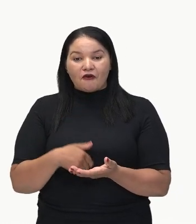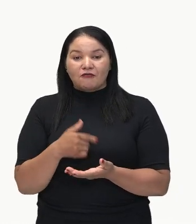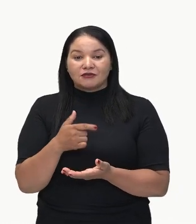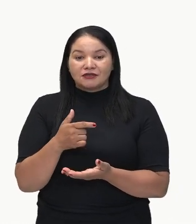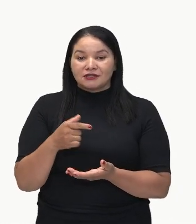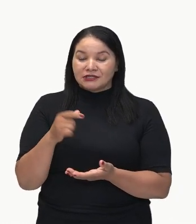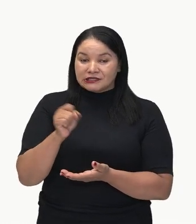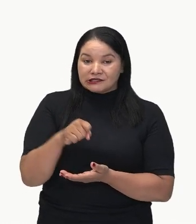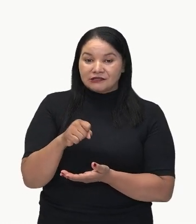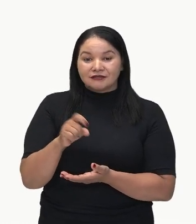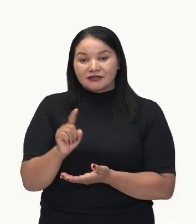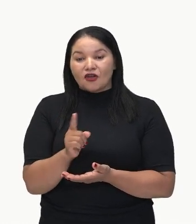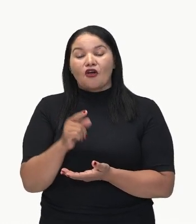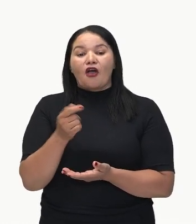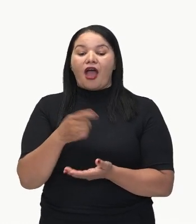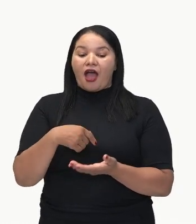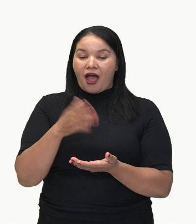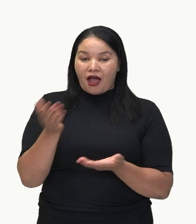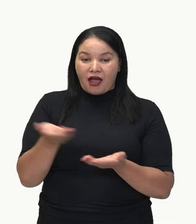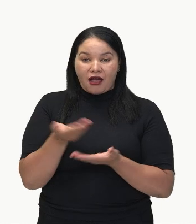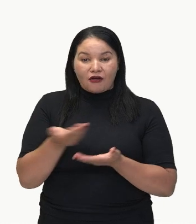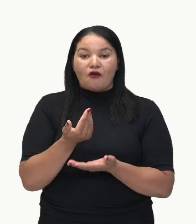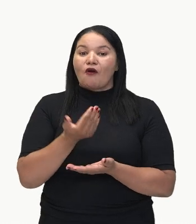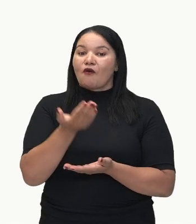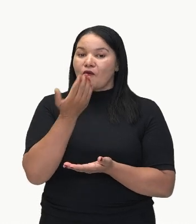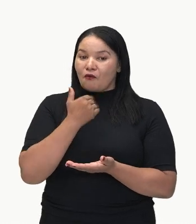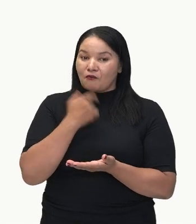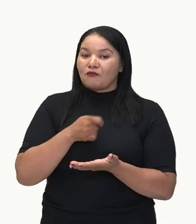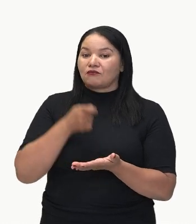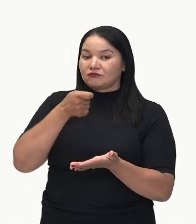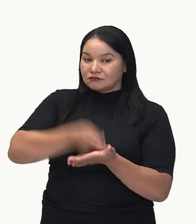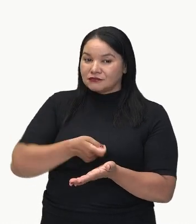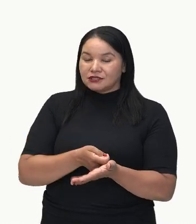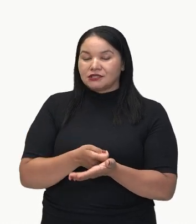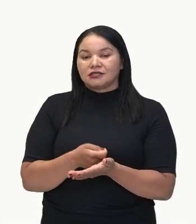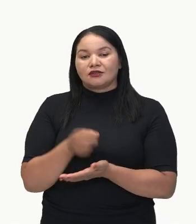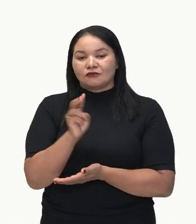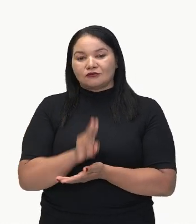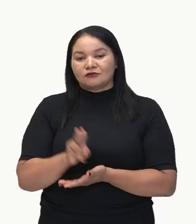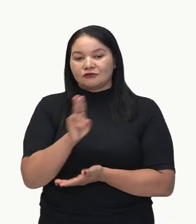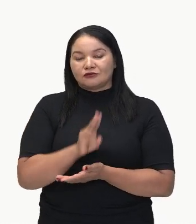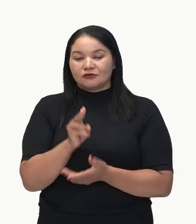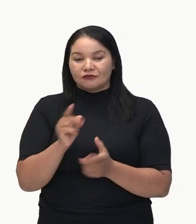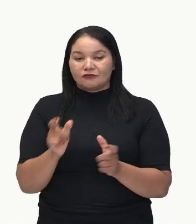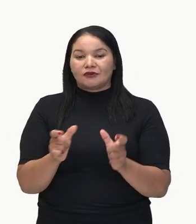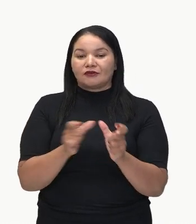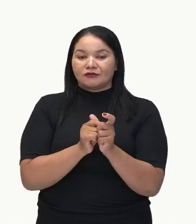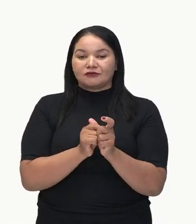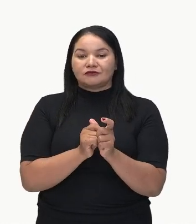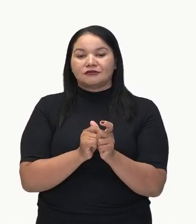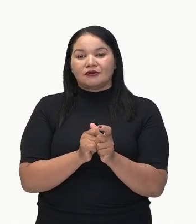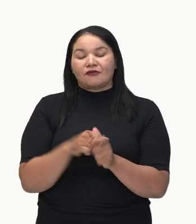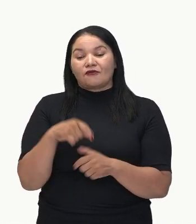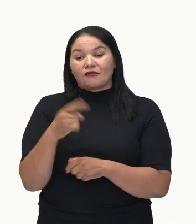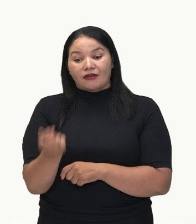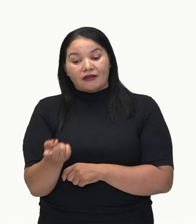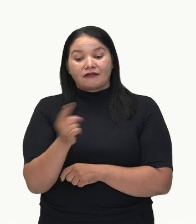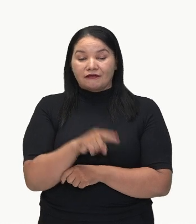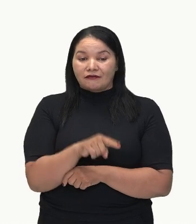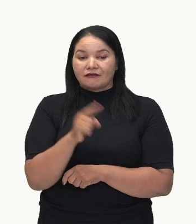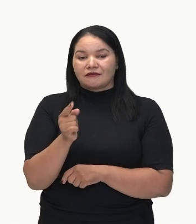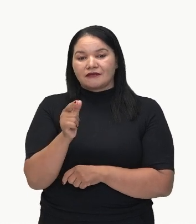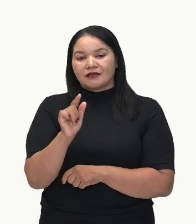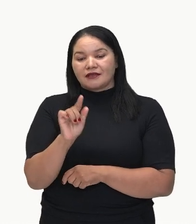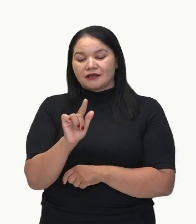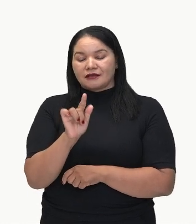comer agora. Ela utilizou ali uma conjunção alternativa. Quer, quer. Muito